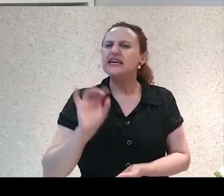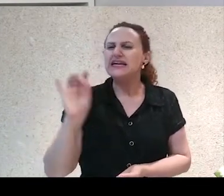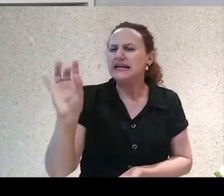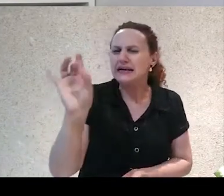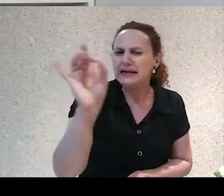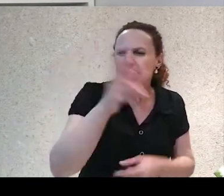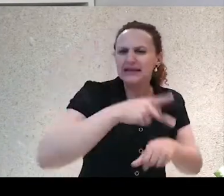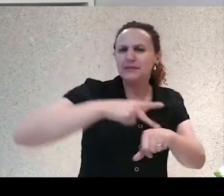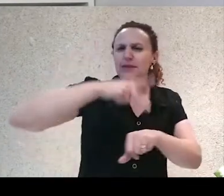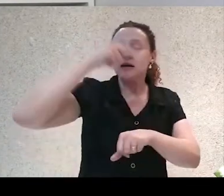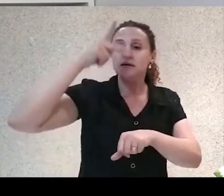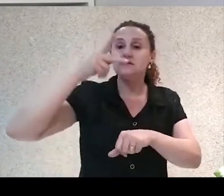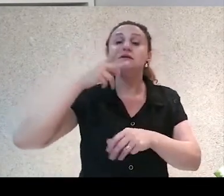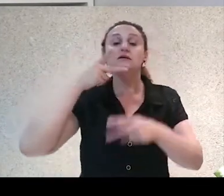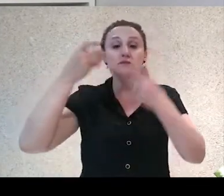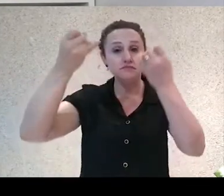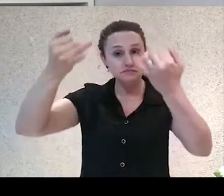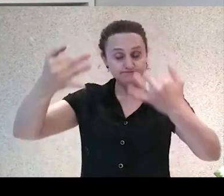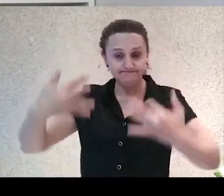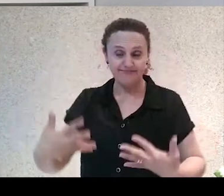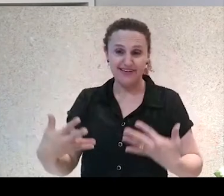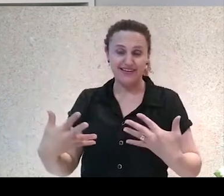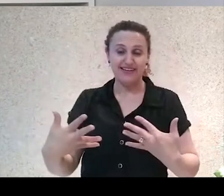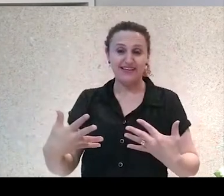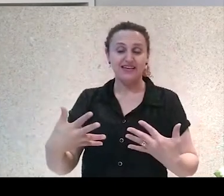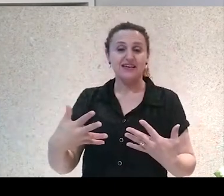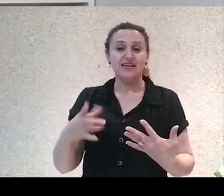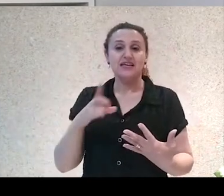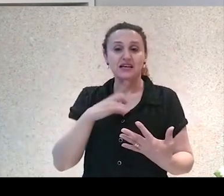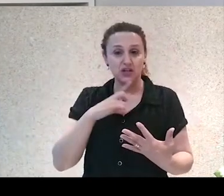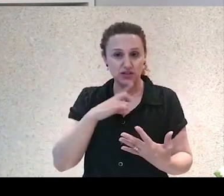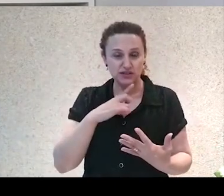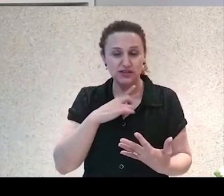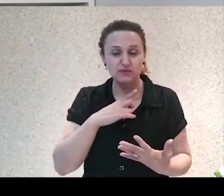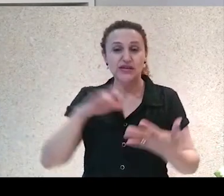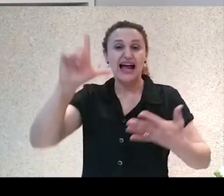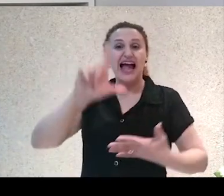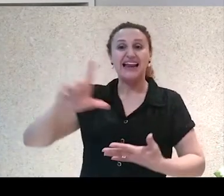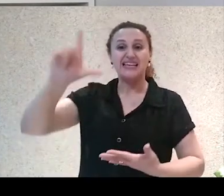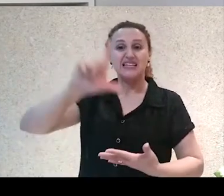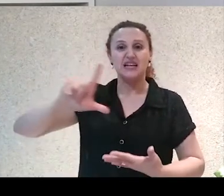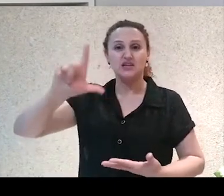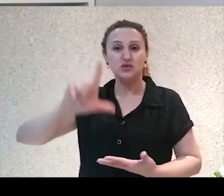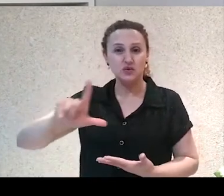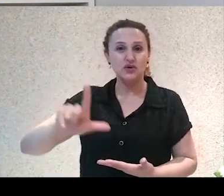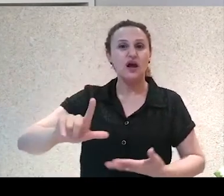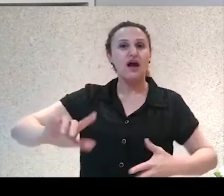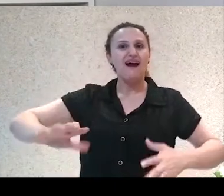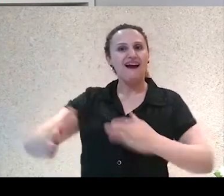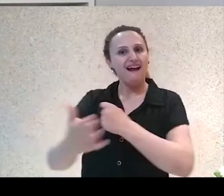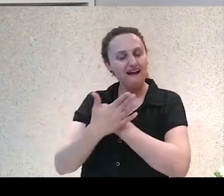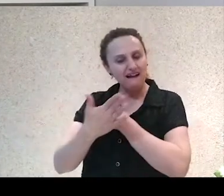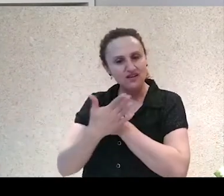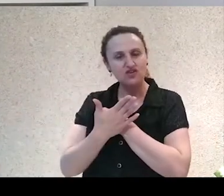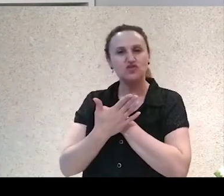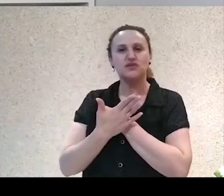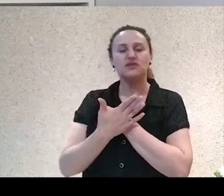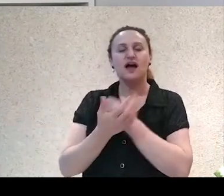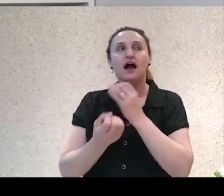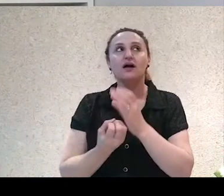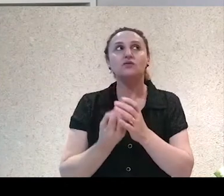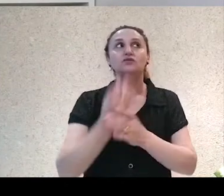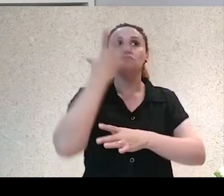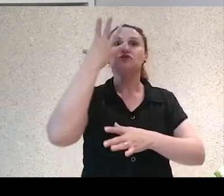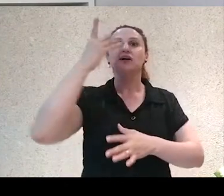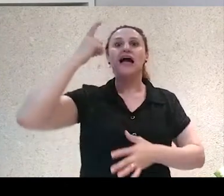Grécia, e aí vai, né? Então, a gente tem, de fato, a literatura ajuda a construir essa ideia de nação. Por isso que é tão importante,